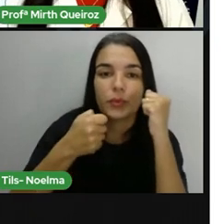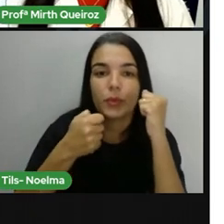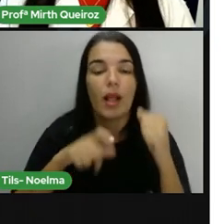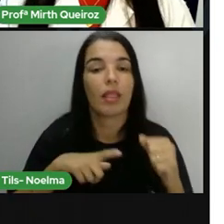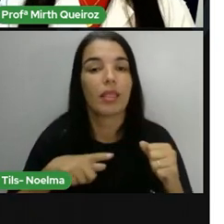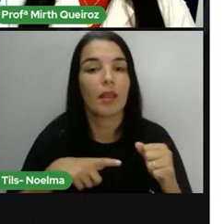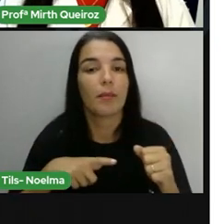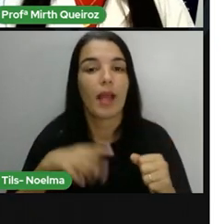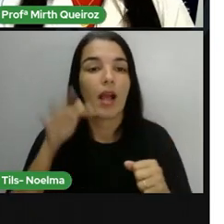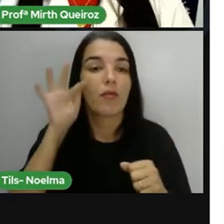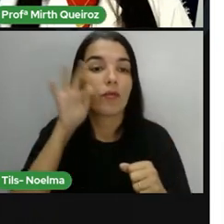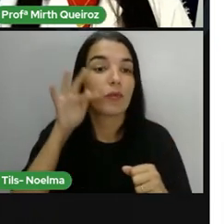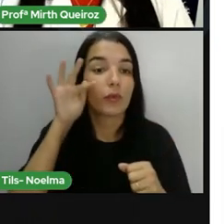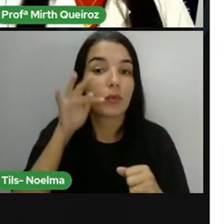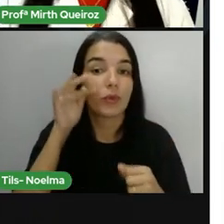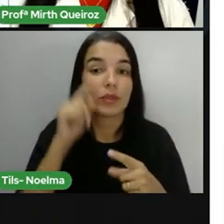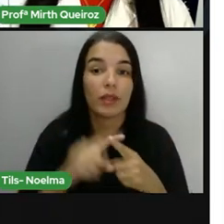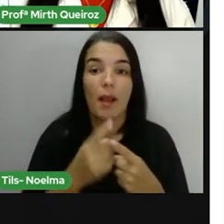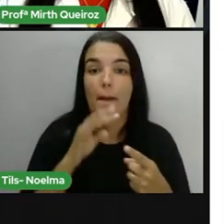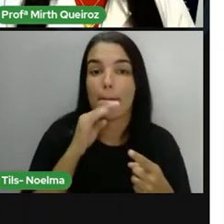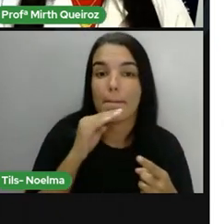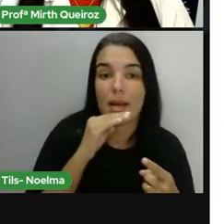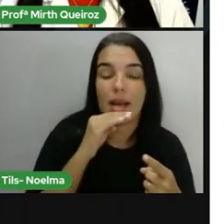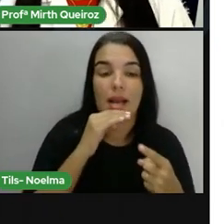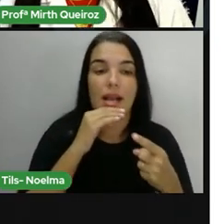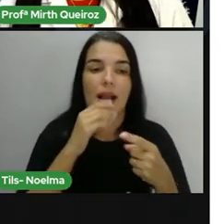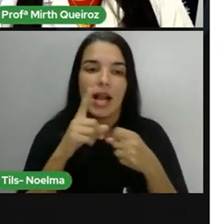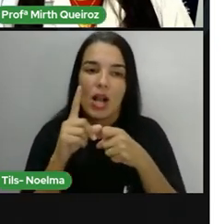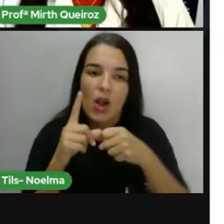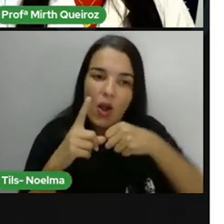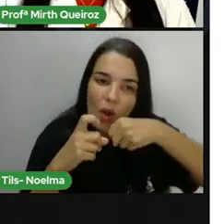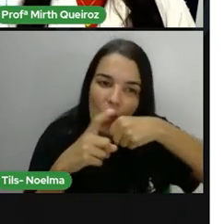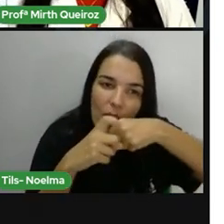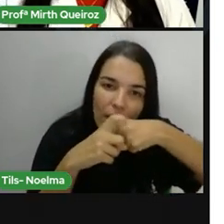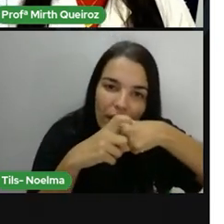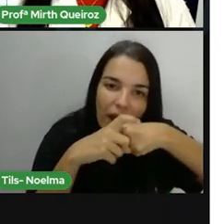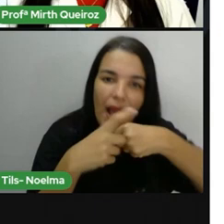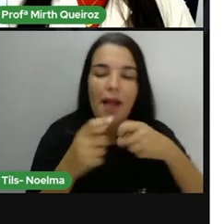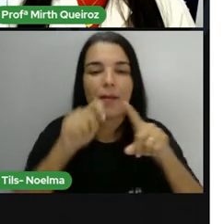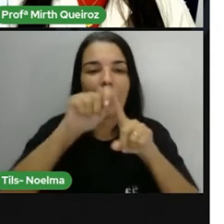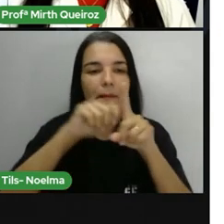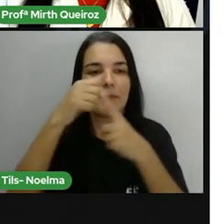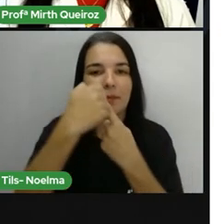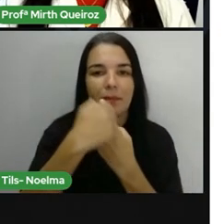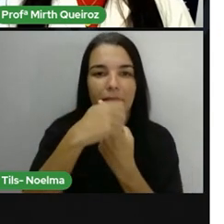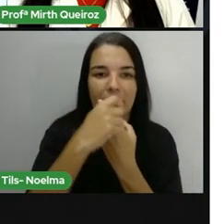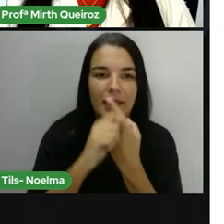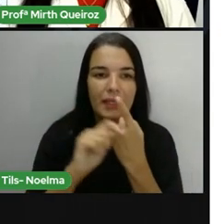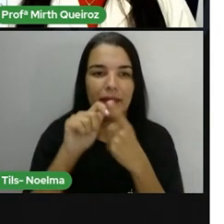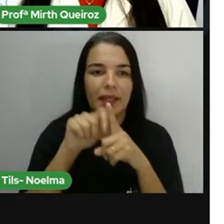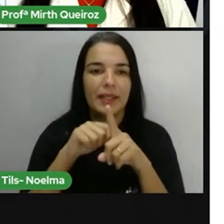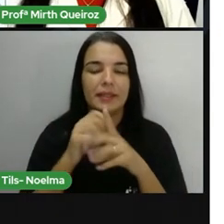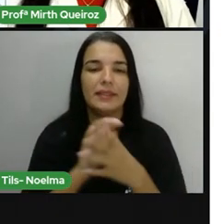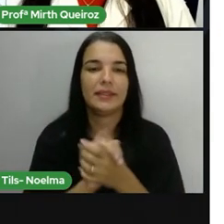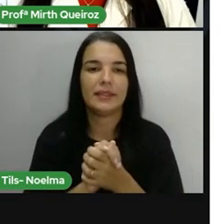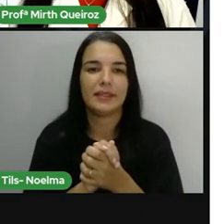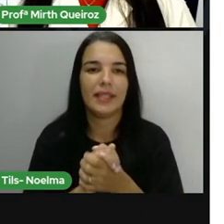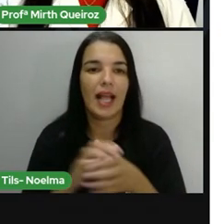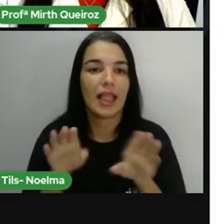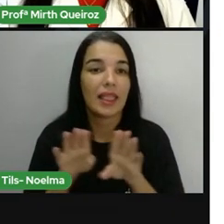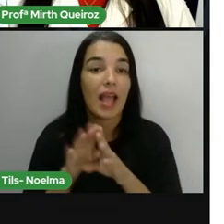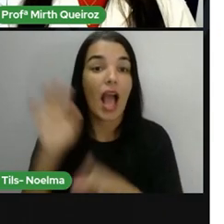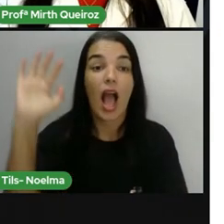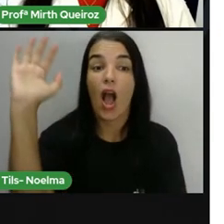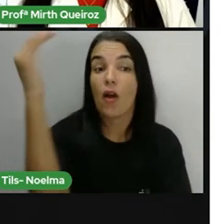região, como é o caso da manga, goiaba, acerola, banana e etc. As fruteiras